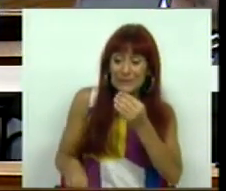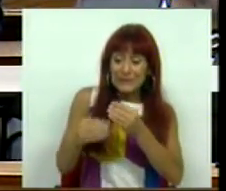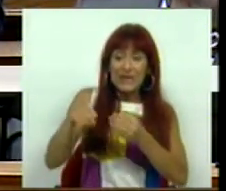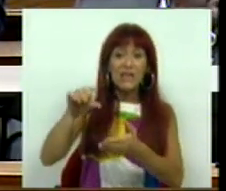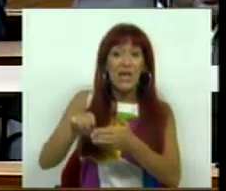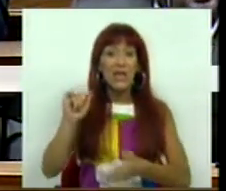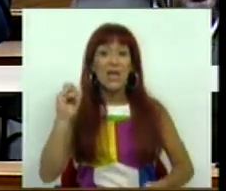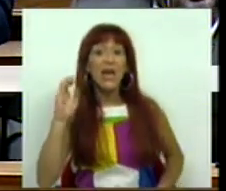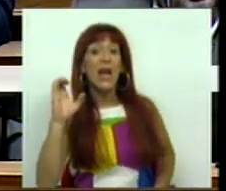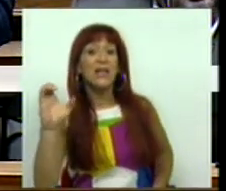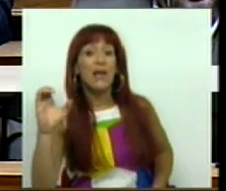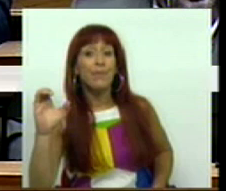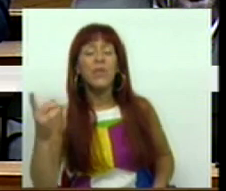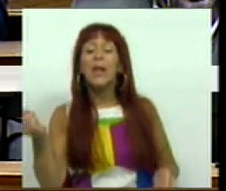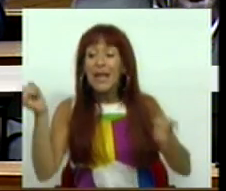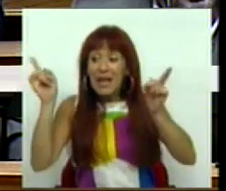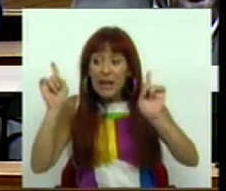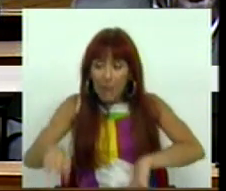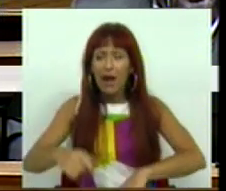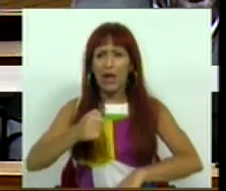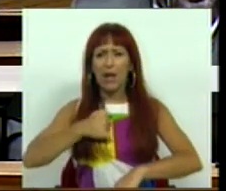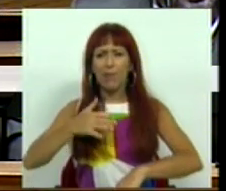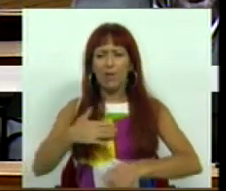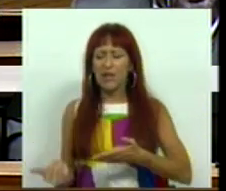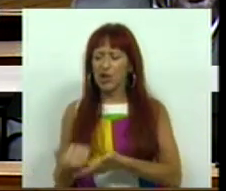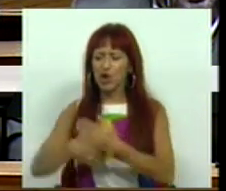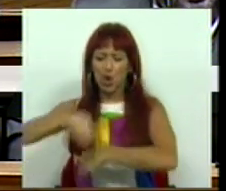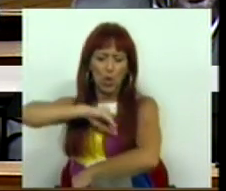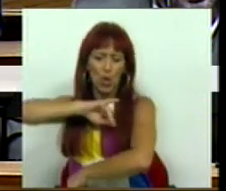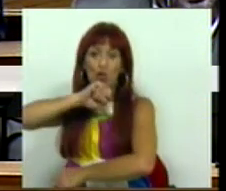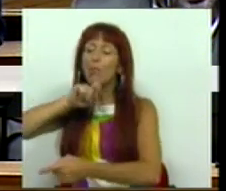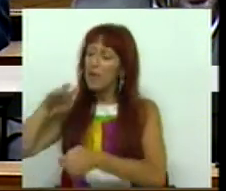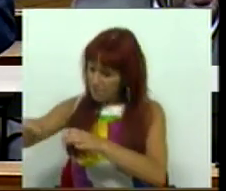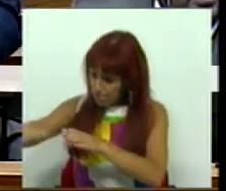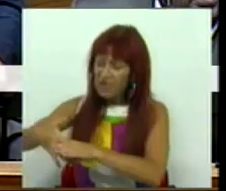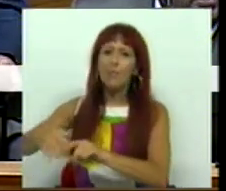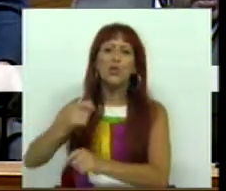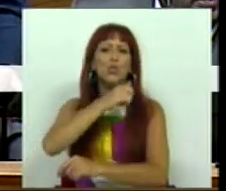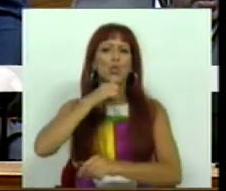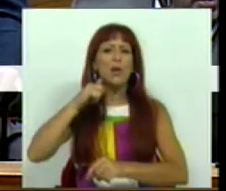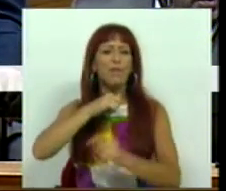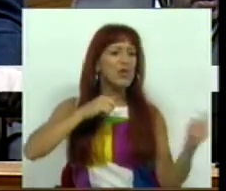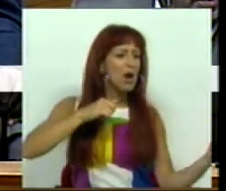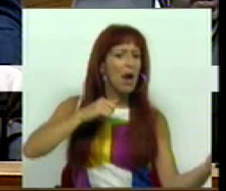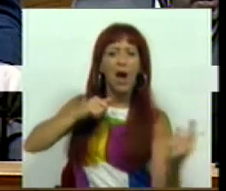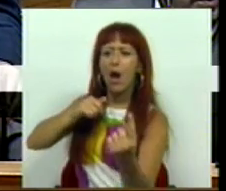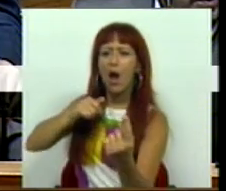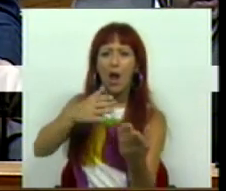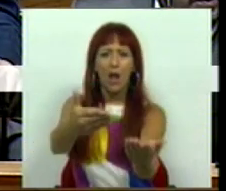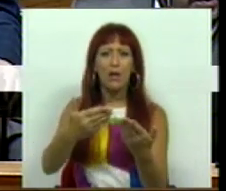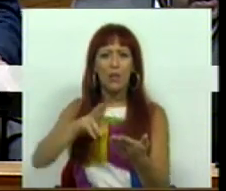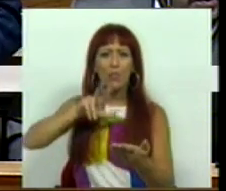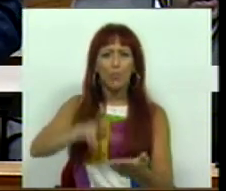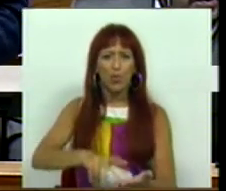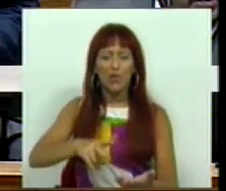em sede de IRC para que também as empresas que tenham lucros possam participar nos sacrifícios que são trazidos ao